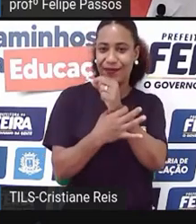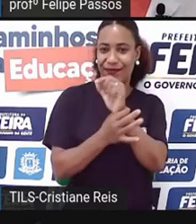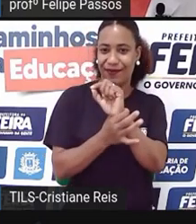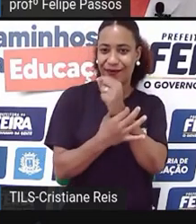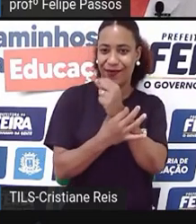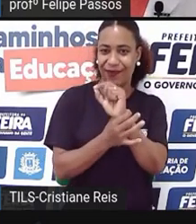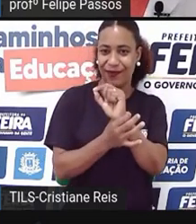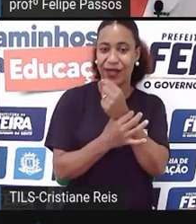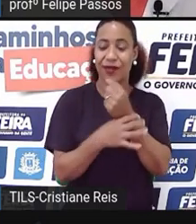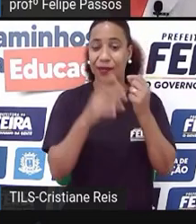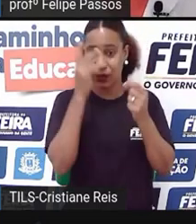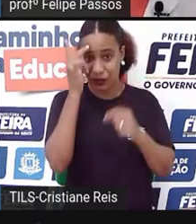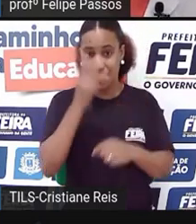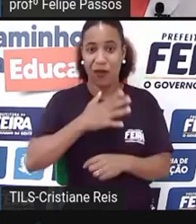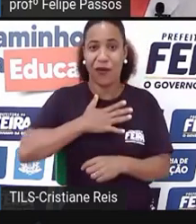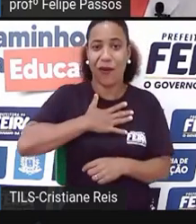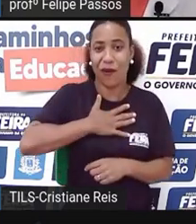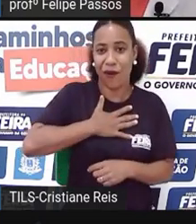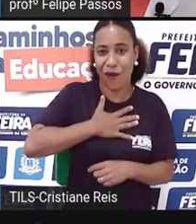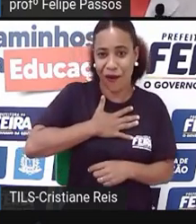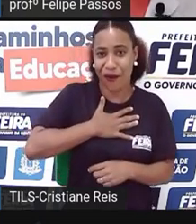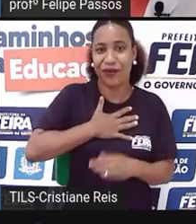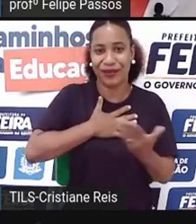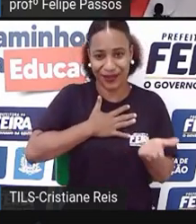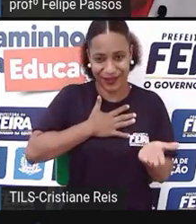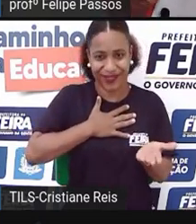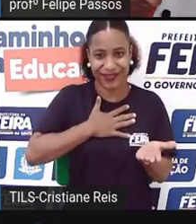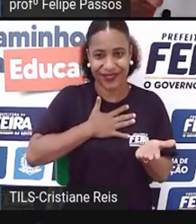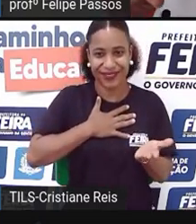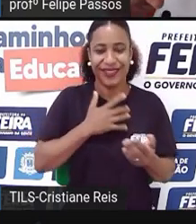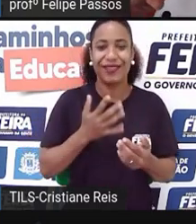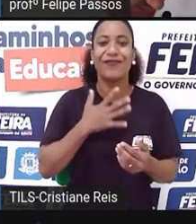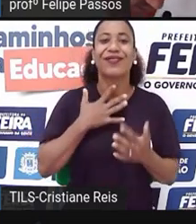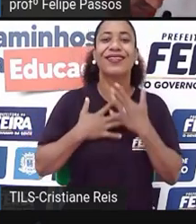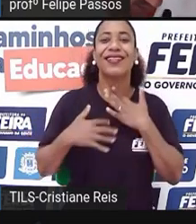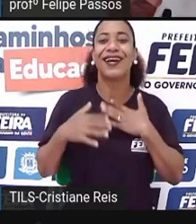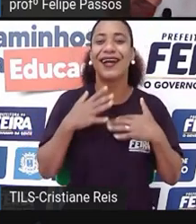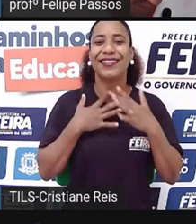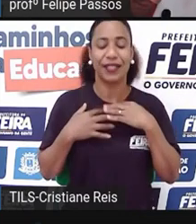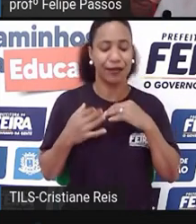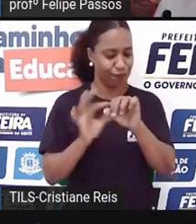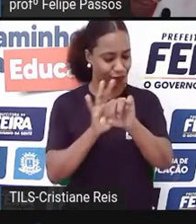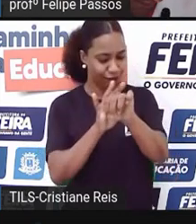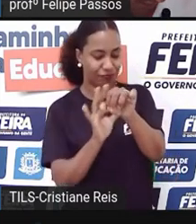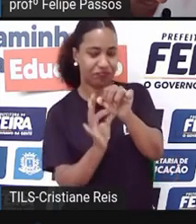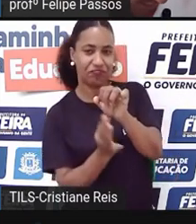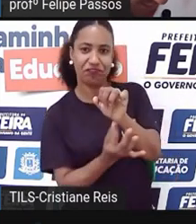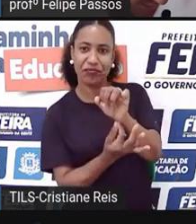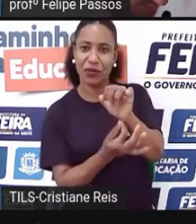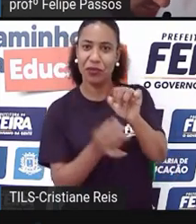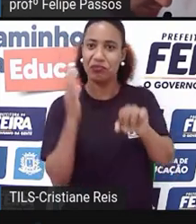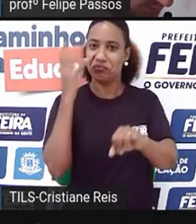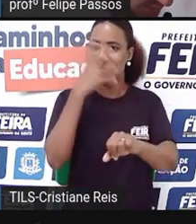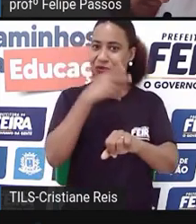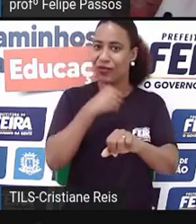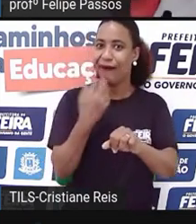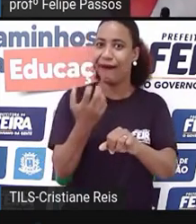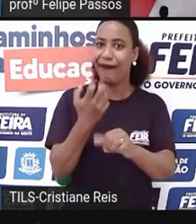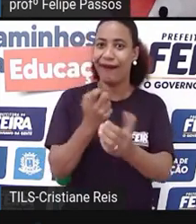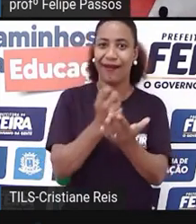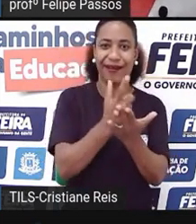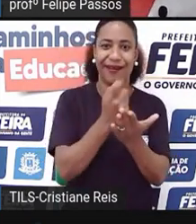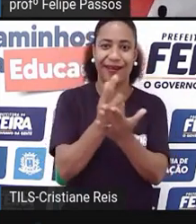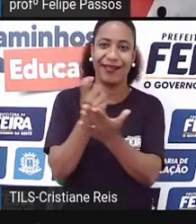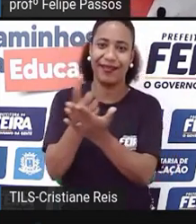recebido porque nós consumimos pelo desejo do bem-estar. Eu vendo um serviço, então,